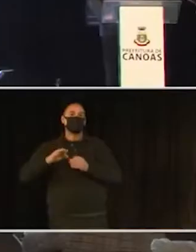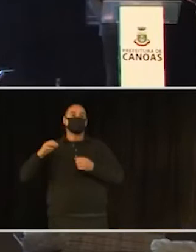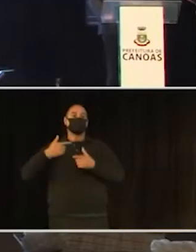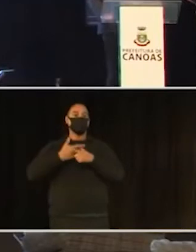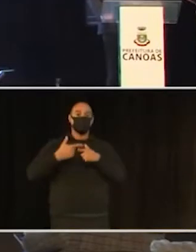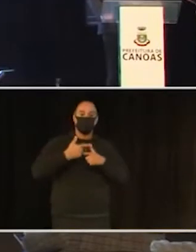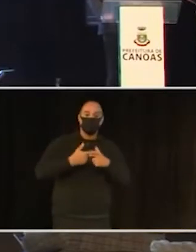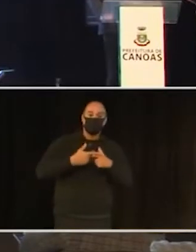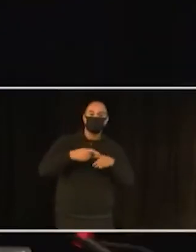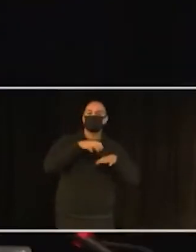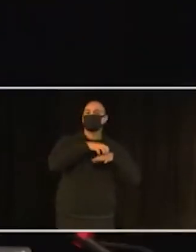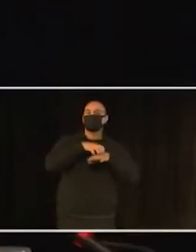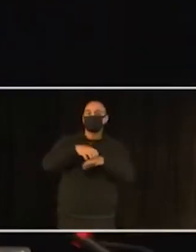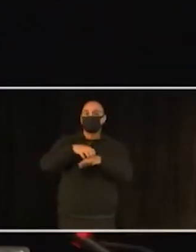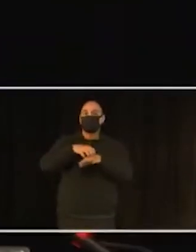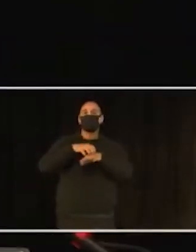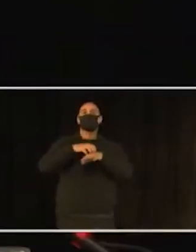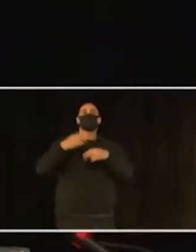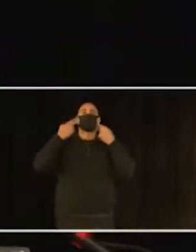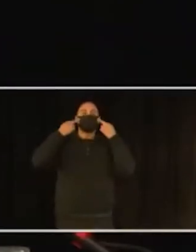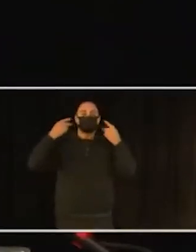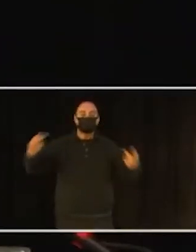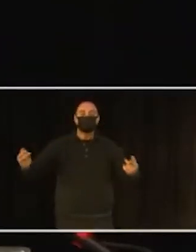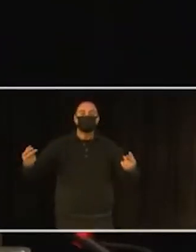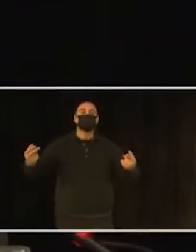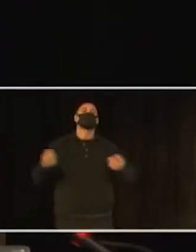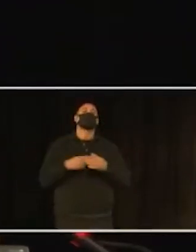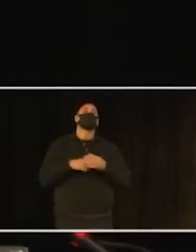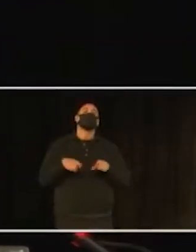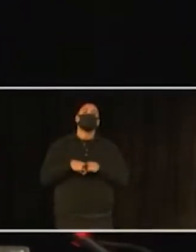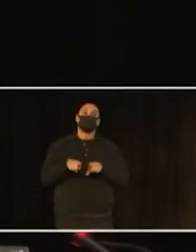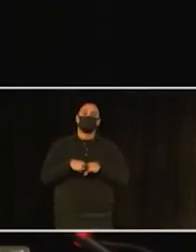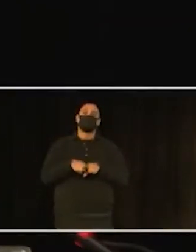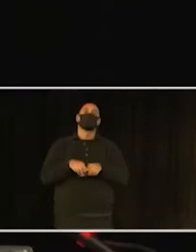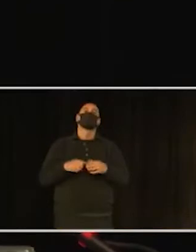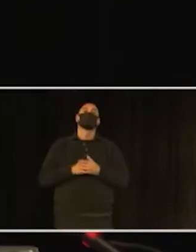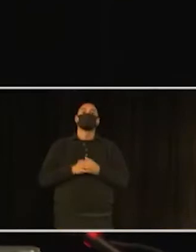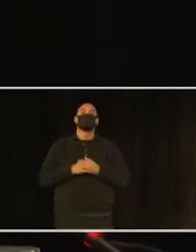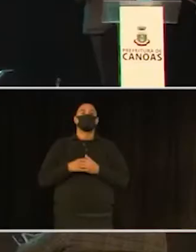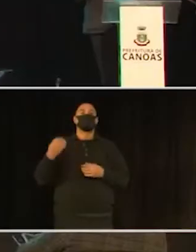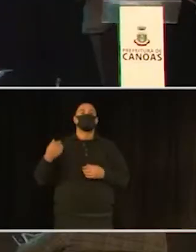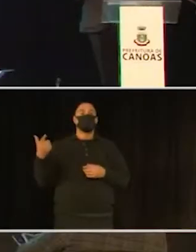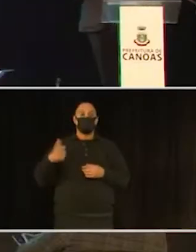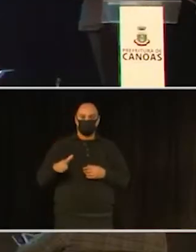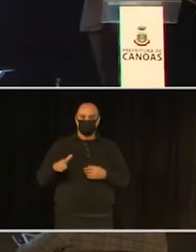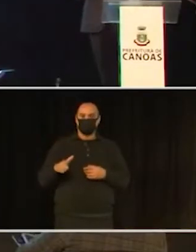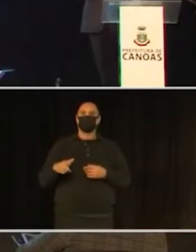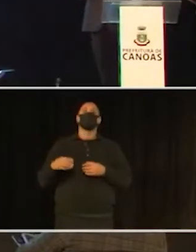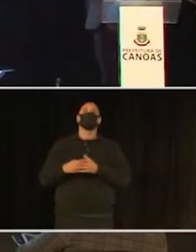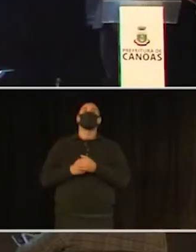técnica, econômica e ambiental. Vamos receber aqui presencialmente conosco a nossa próxima palestrante, engenheira